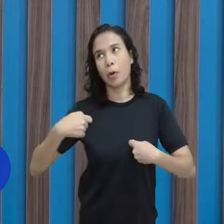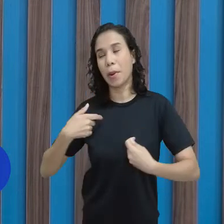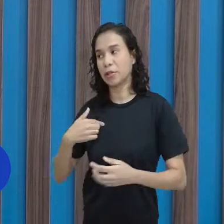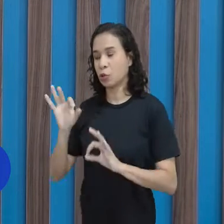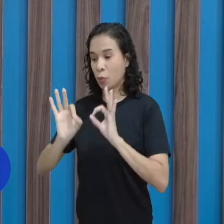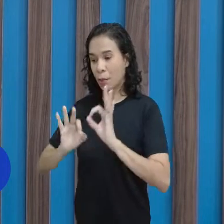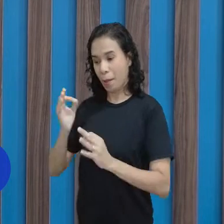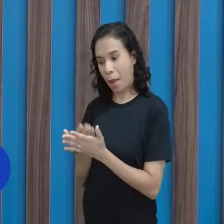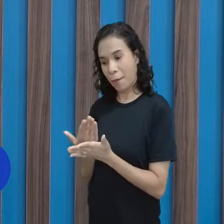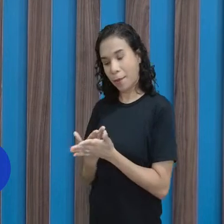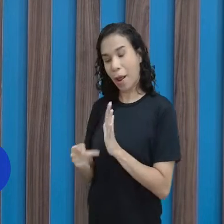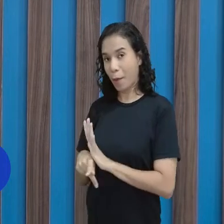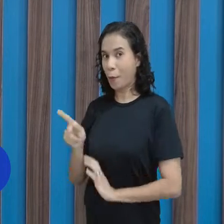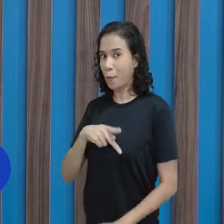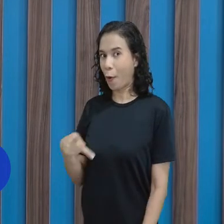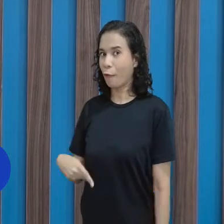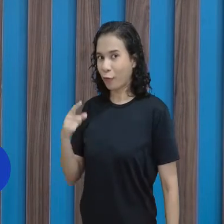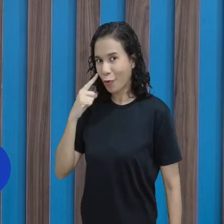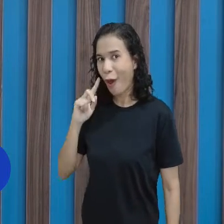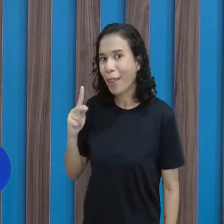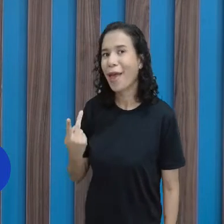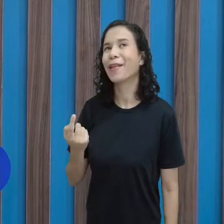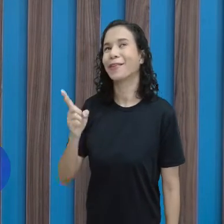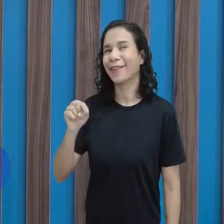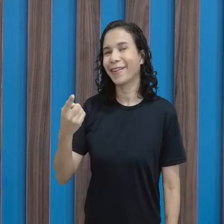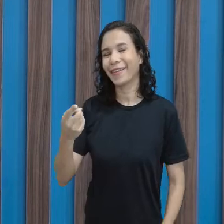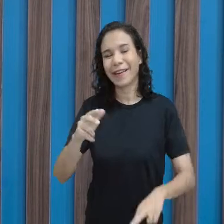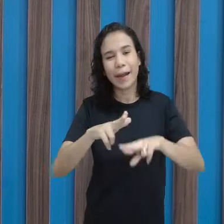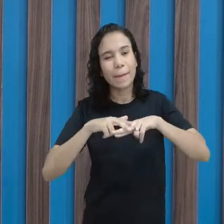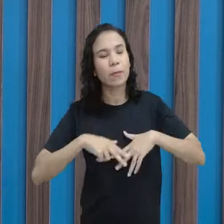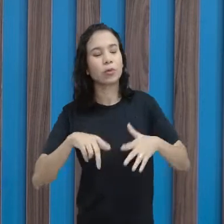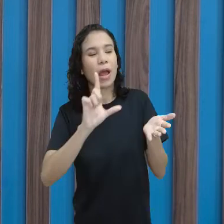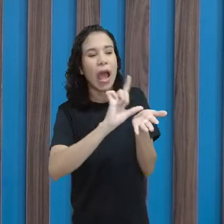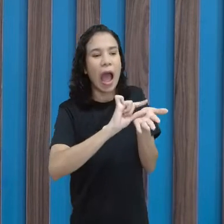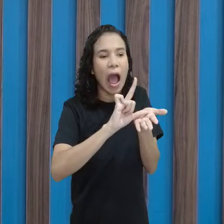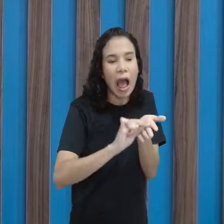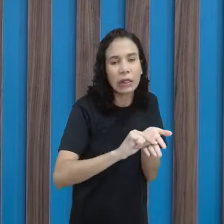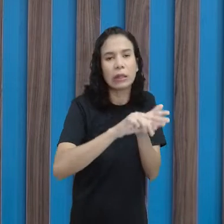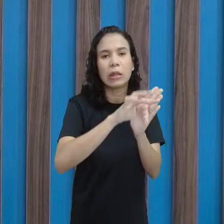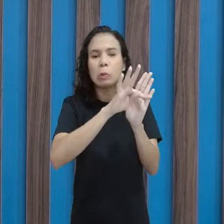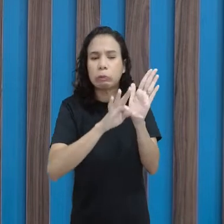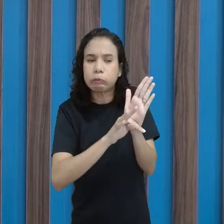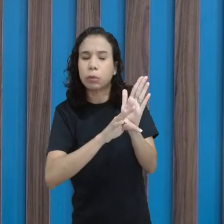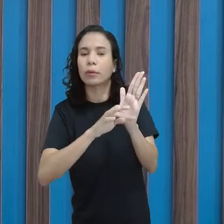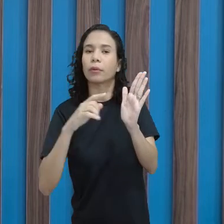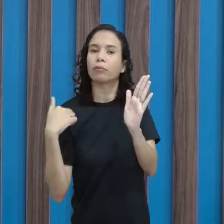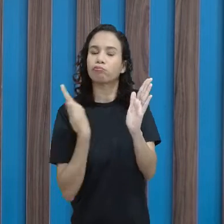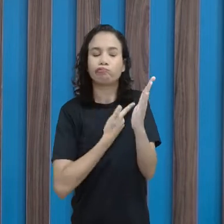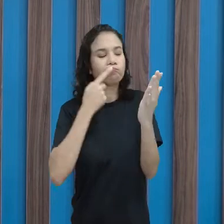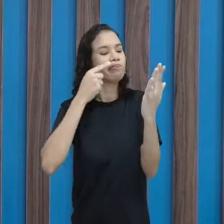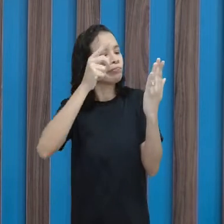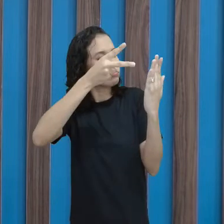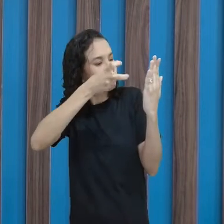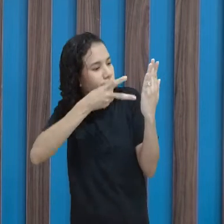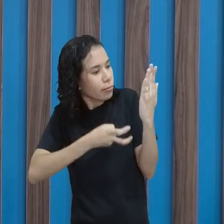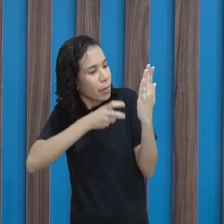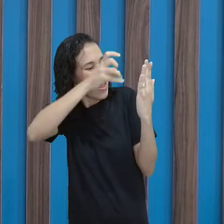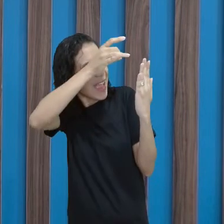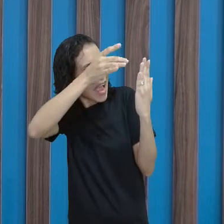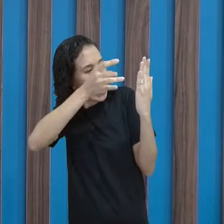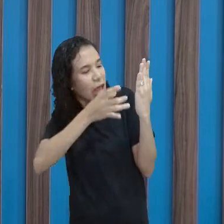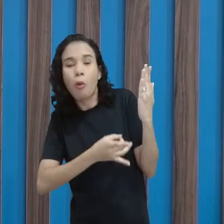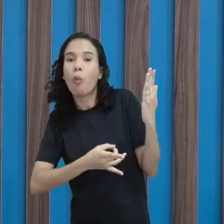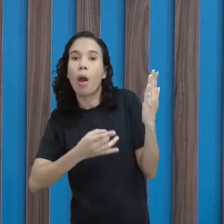Para a aula do professor, pelo amor de Deus, né? Então, artigos, teses, aonde exatamente cada uma delas, cada